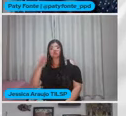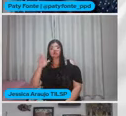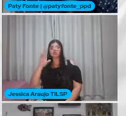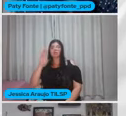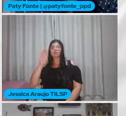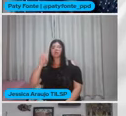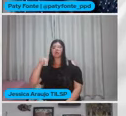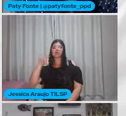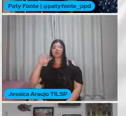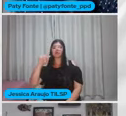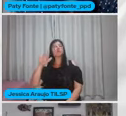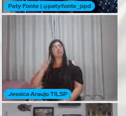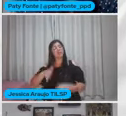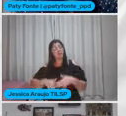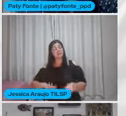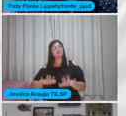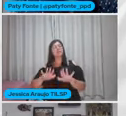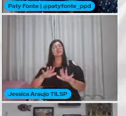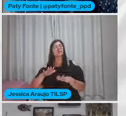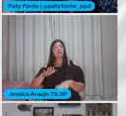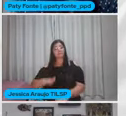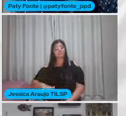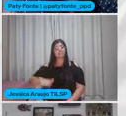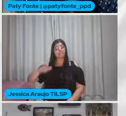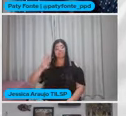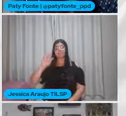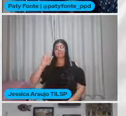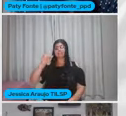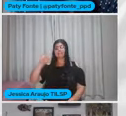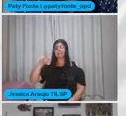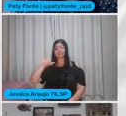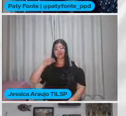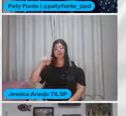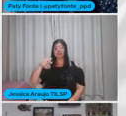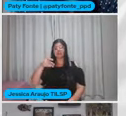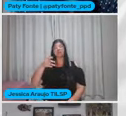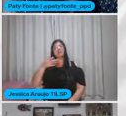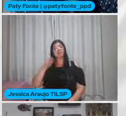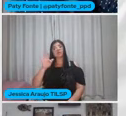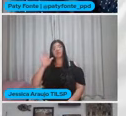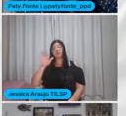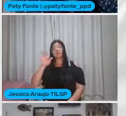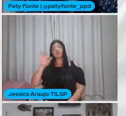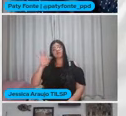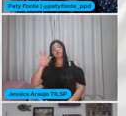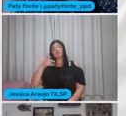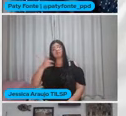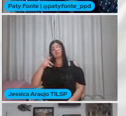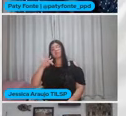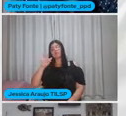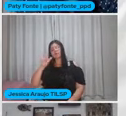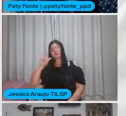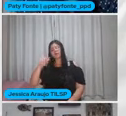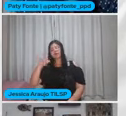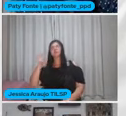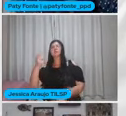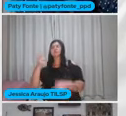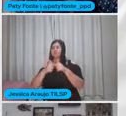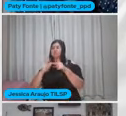Fluminense E é uma área Que você tem Ao mesmo tempo Áreas verdes Mas ao mesmo tempo Também muitos problemas Com